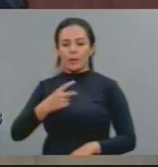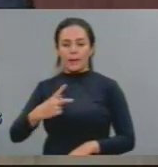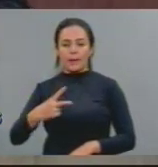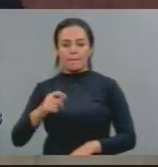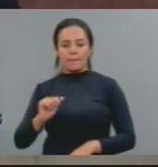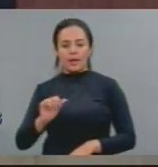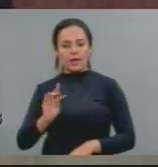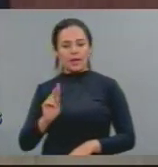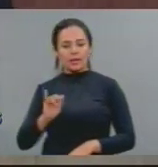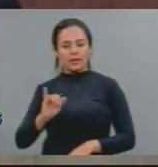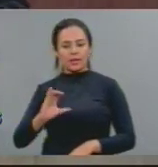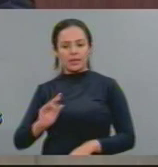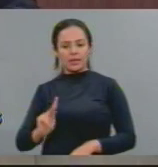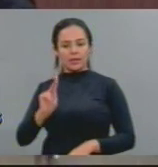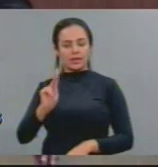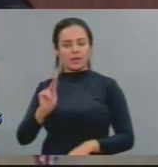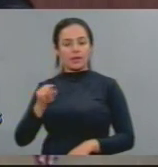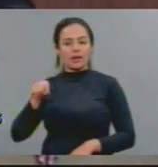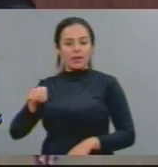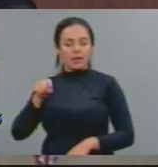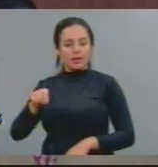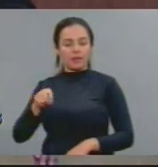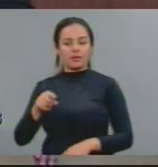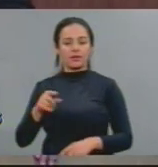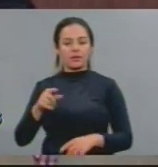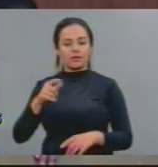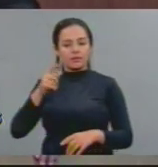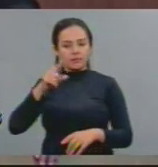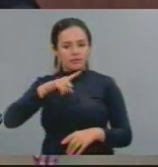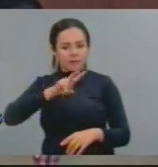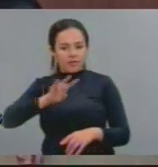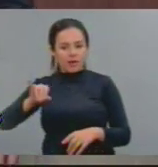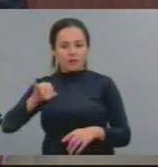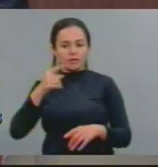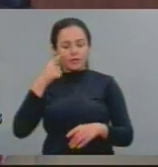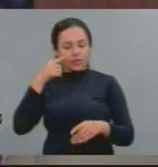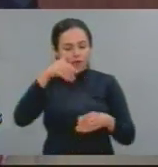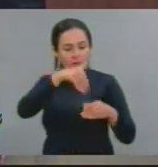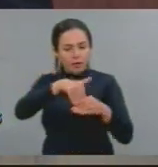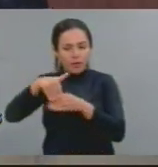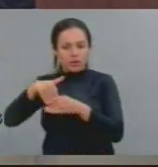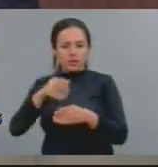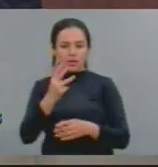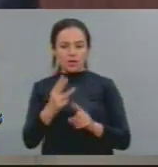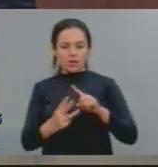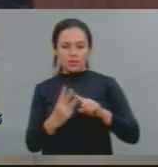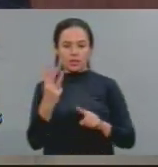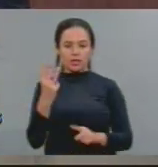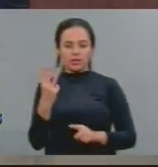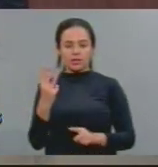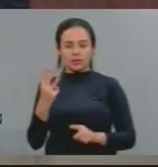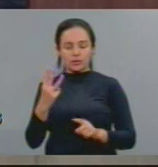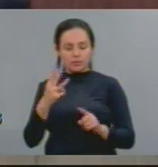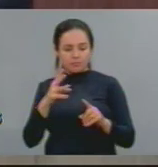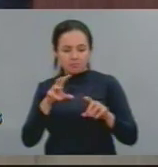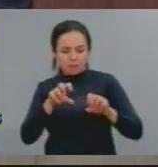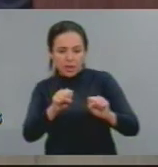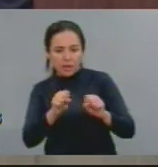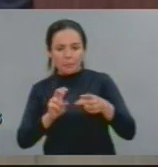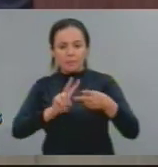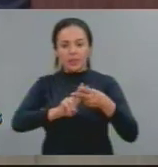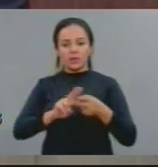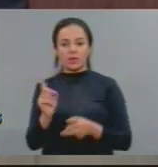e a assistência de acusação a cargo do colega Cláudio Silva Filho, que é membro da Rede Nacional de